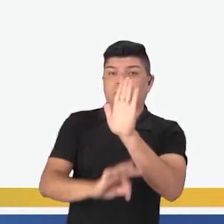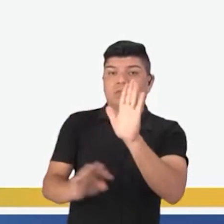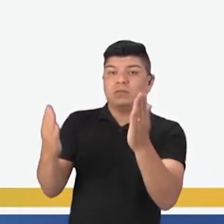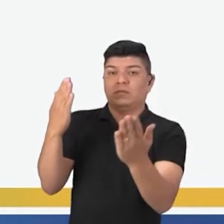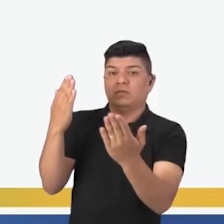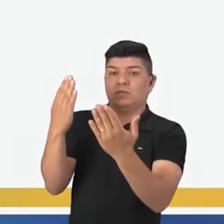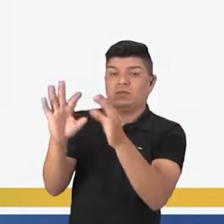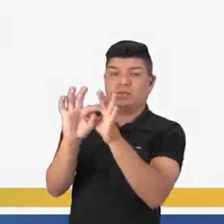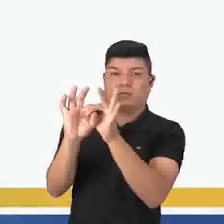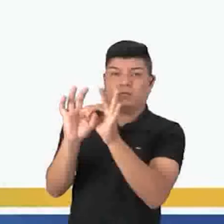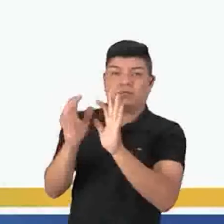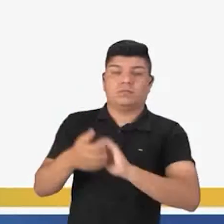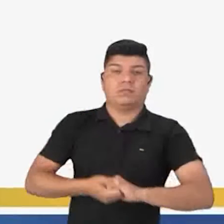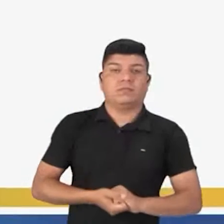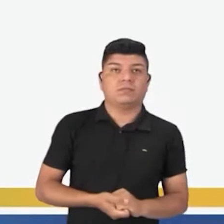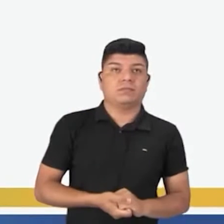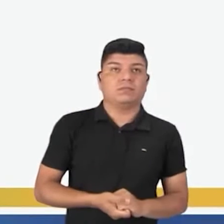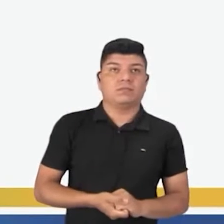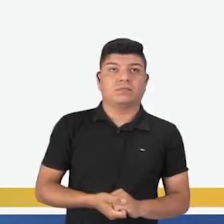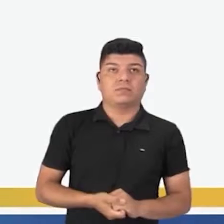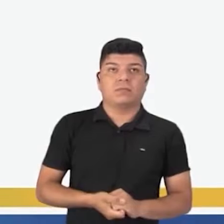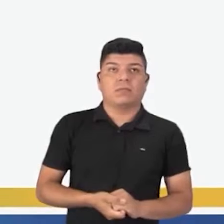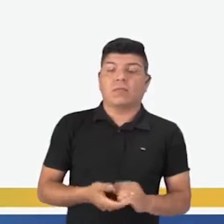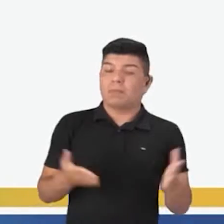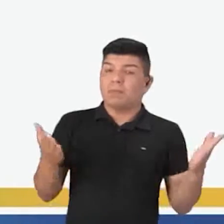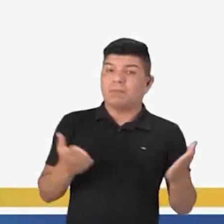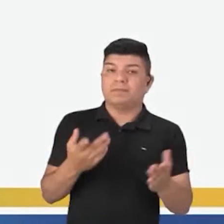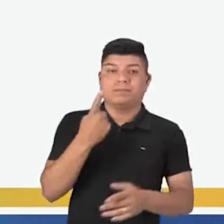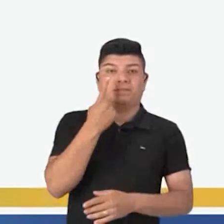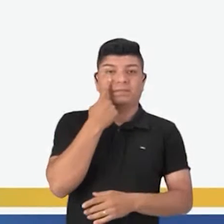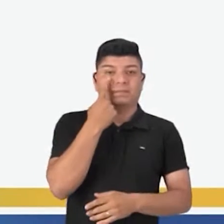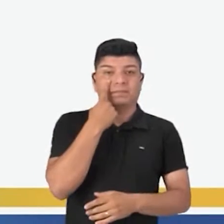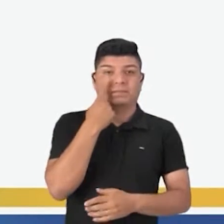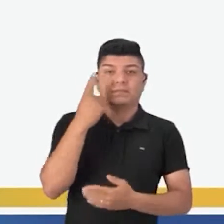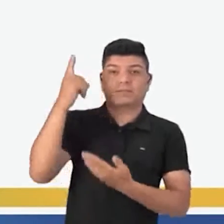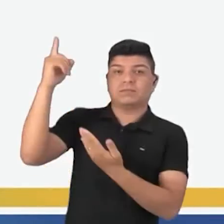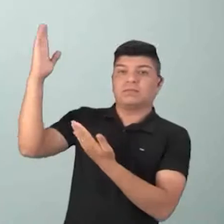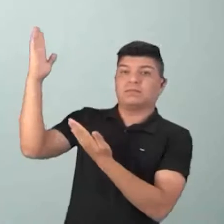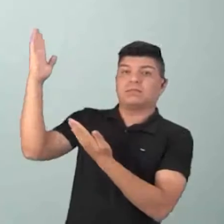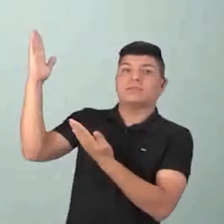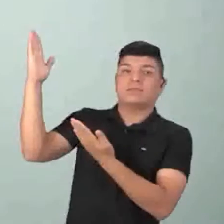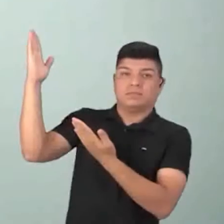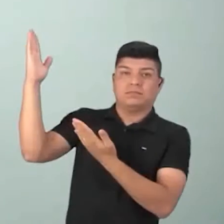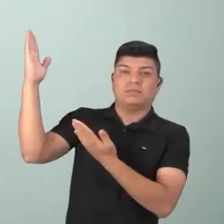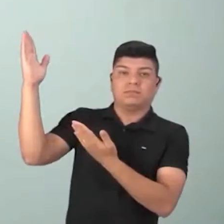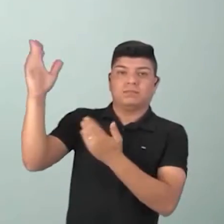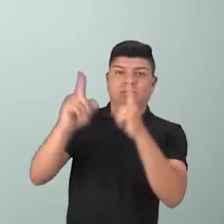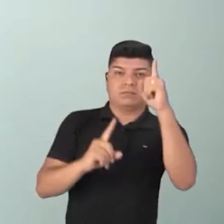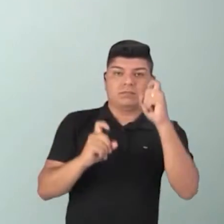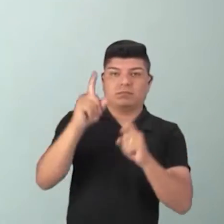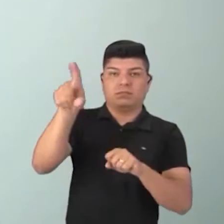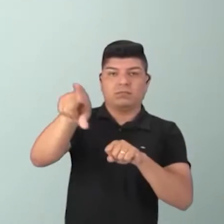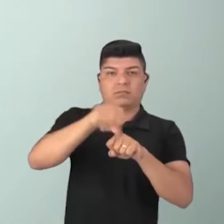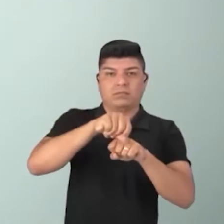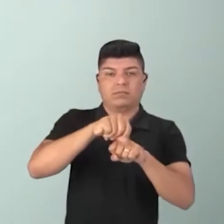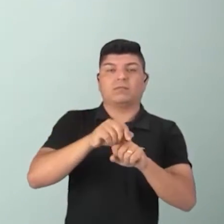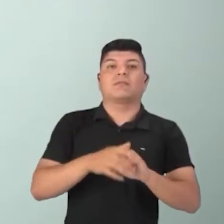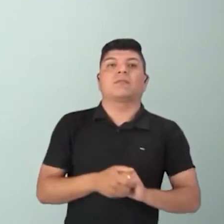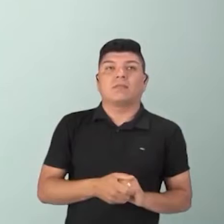relacionam-se. Agora, vamos aos tipos de Operadores.